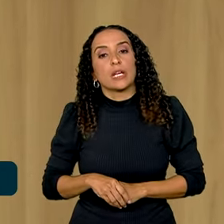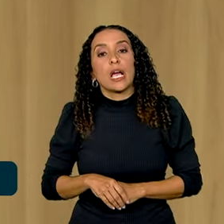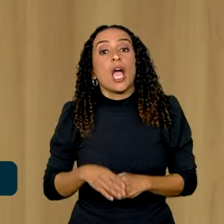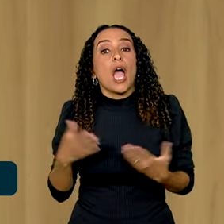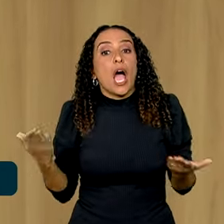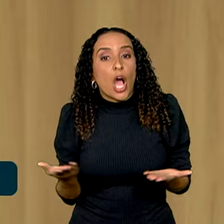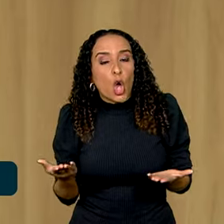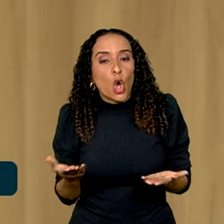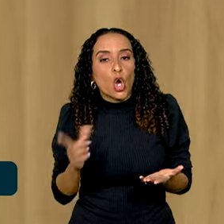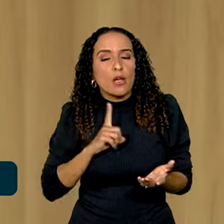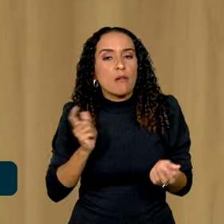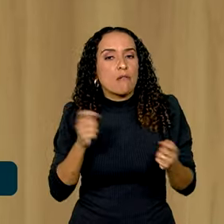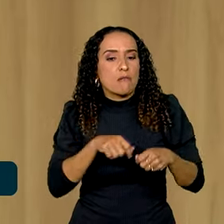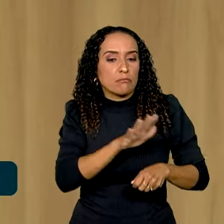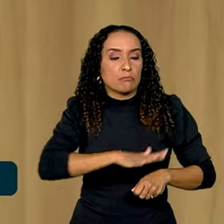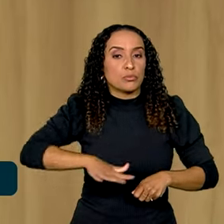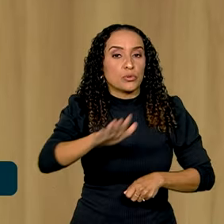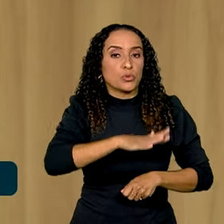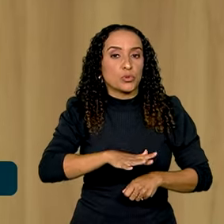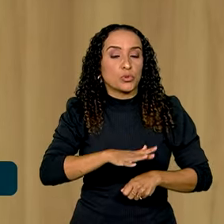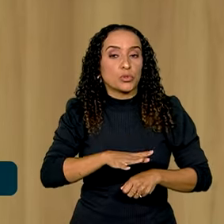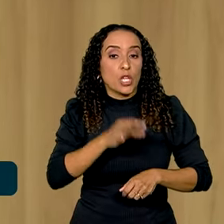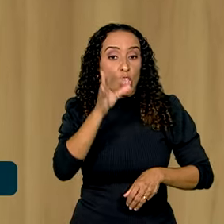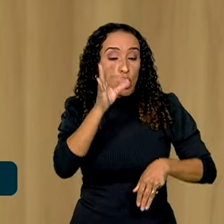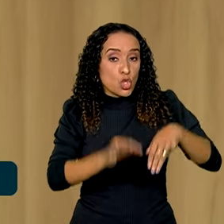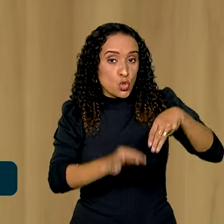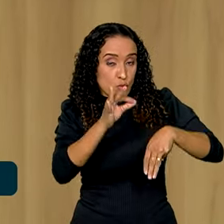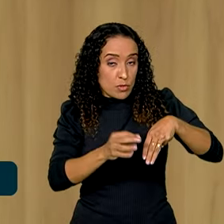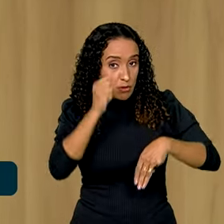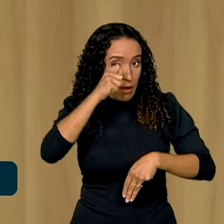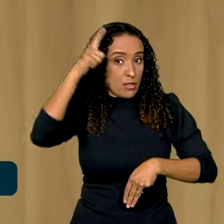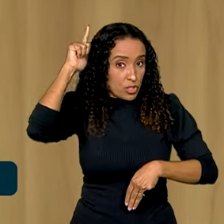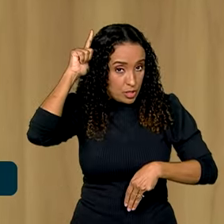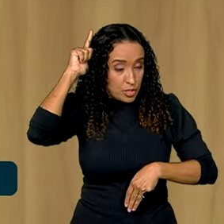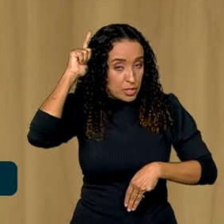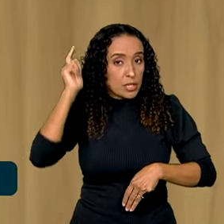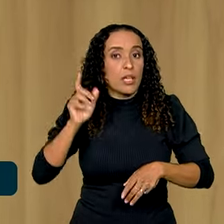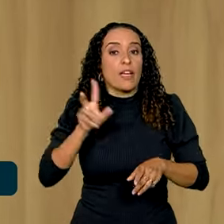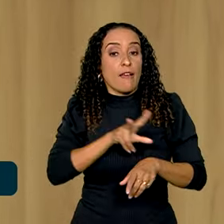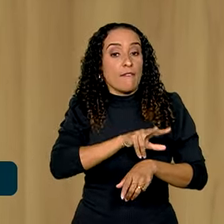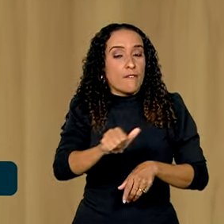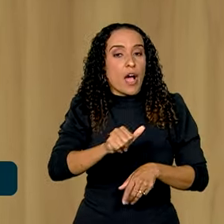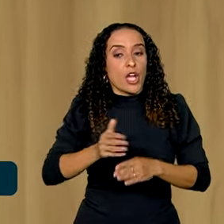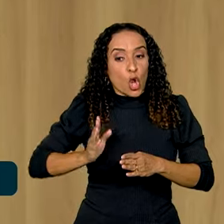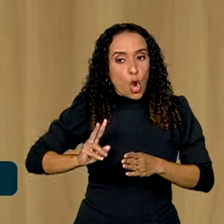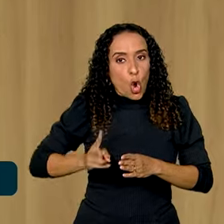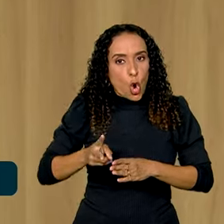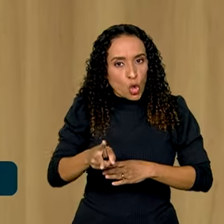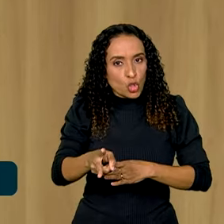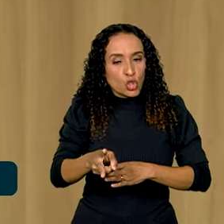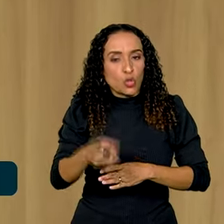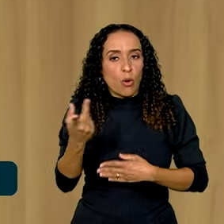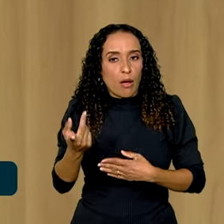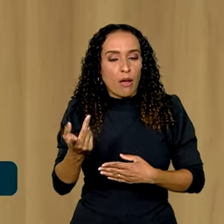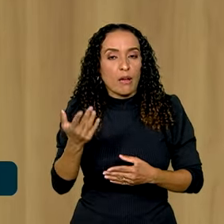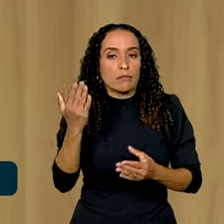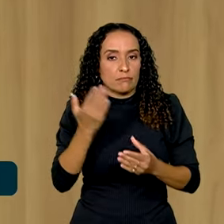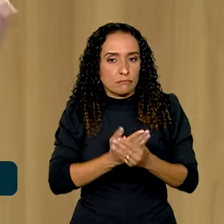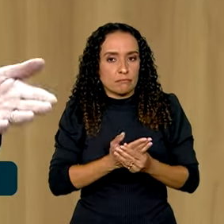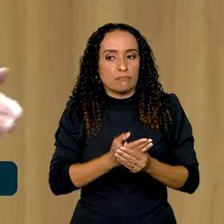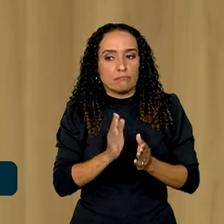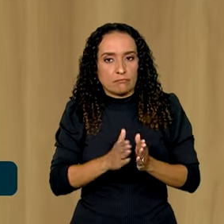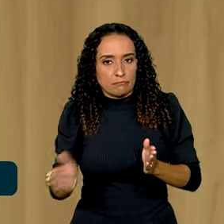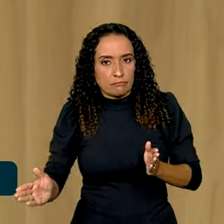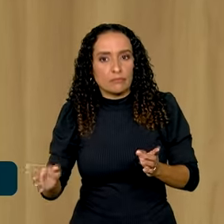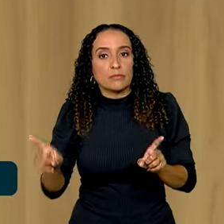agora nas competentes mãos do ministro Alexandre de Moraes, que dará seguimento a esse processo, e